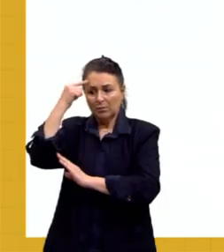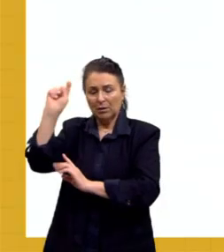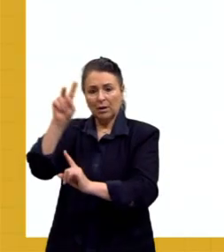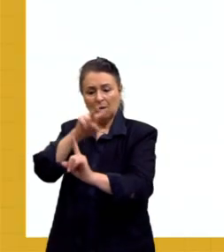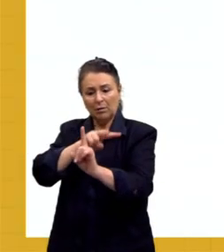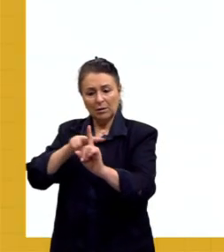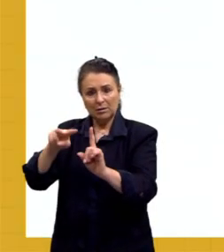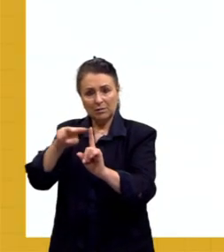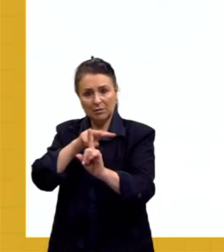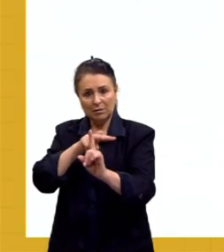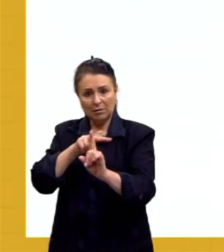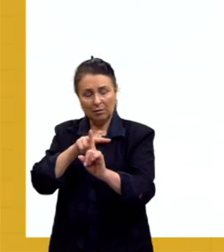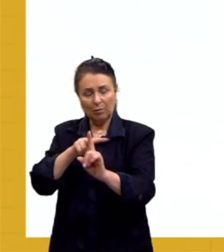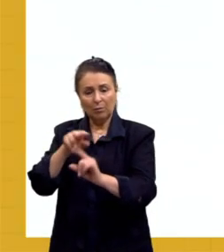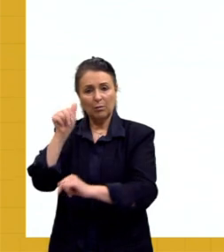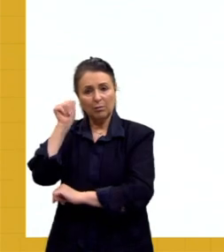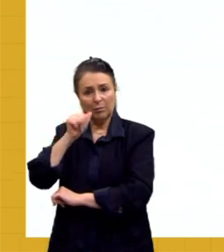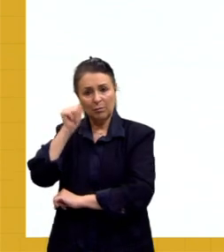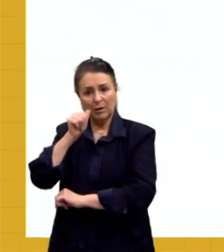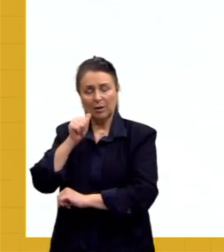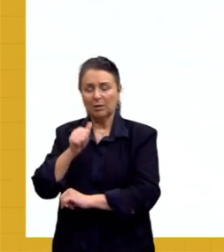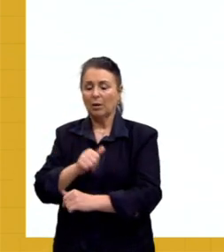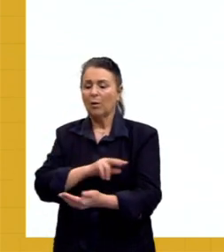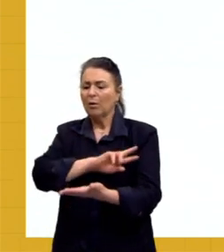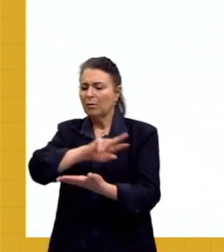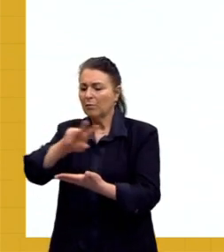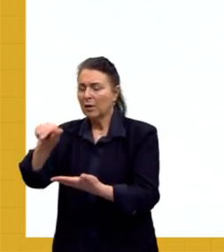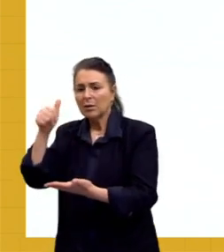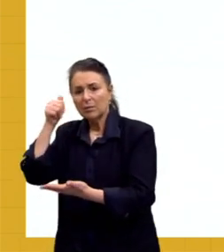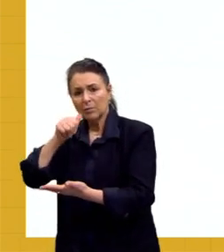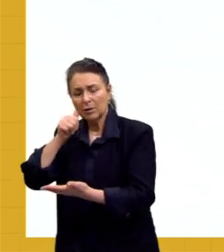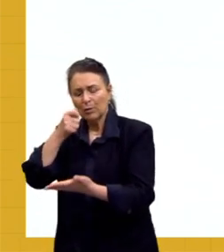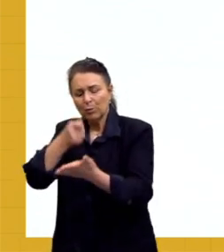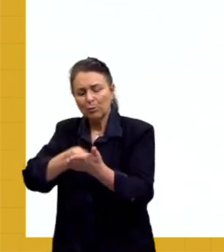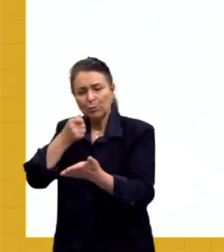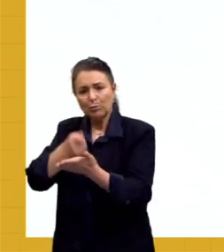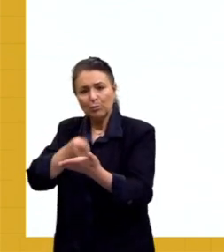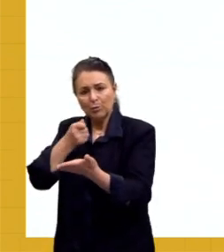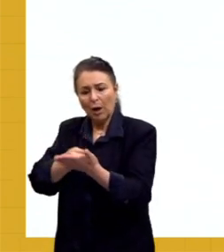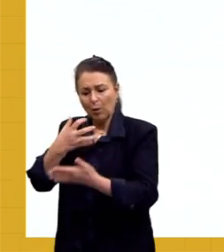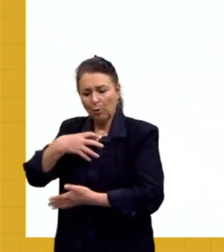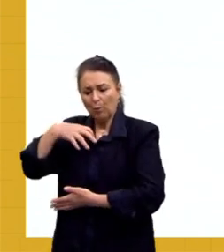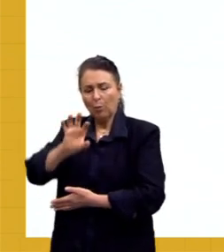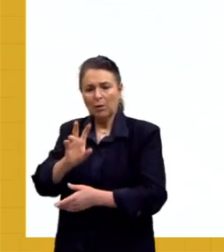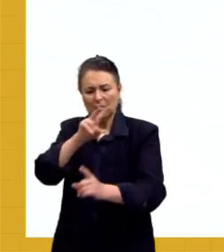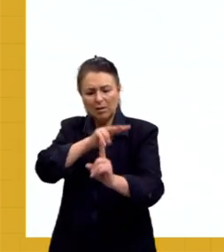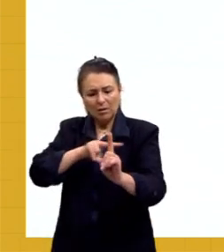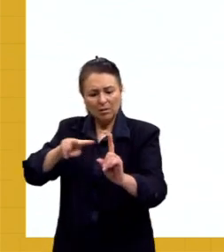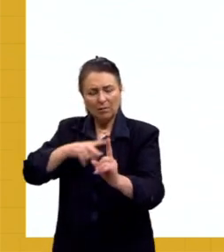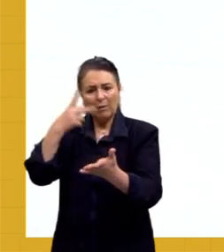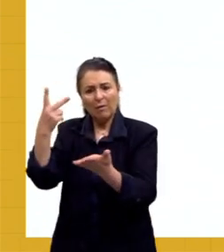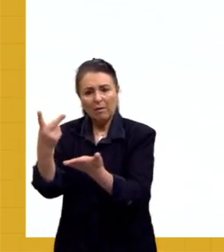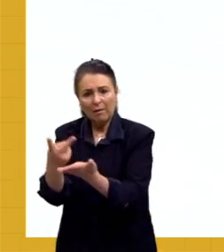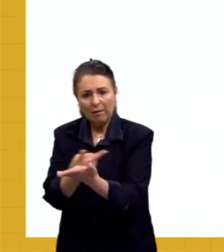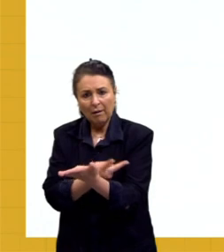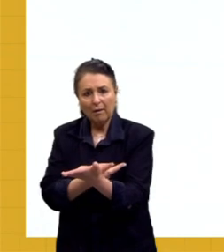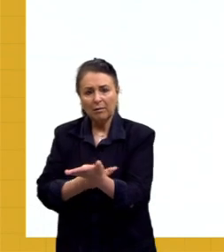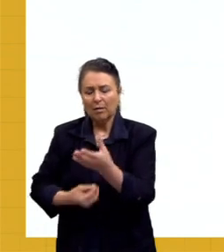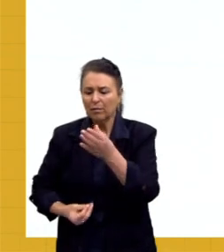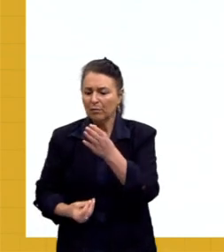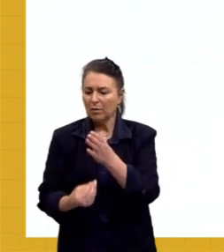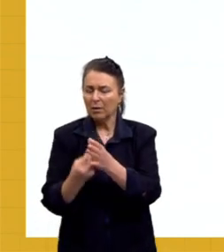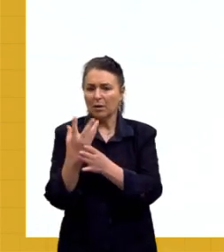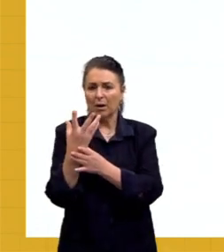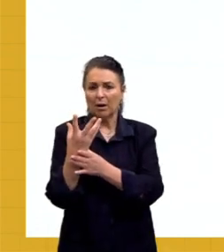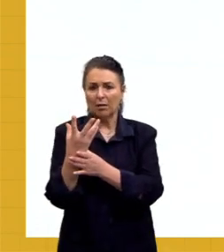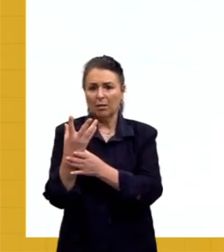mulheres. Então, várias pesquisadoras, várias mulheres tiveram que lutar contra essas concepções erradas criadas sobre as